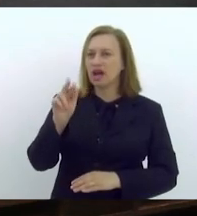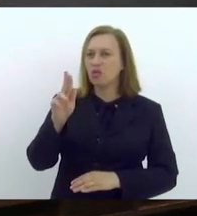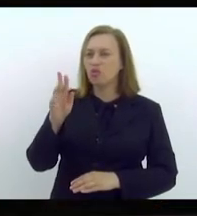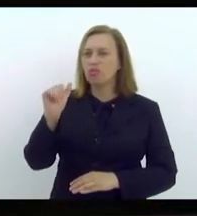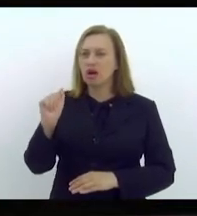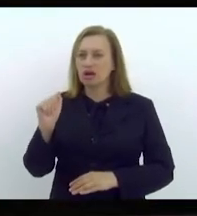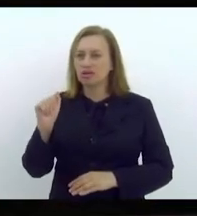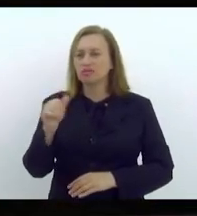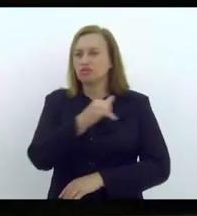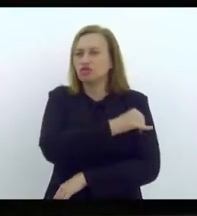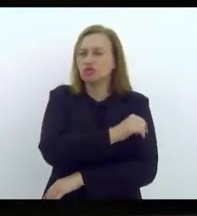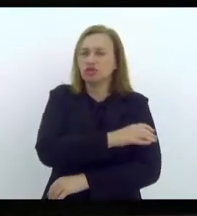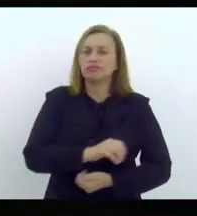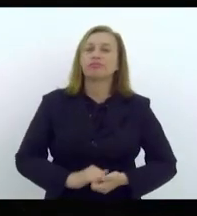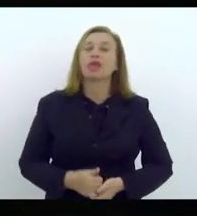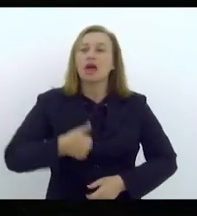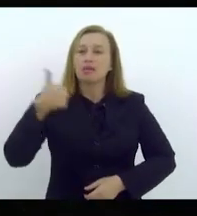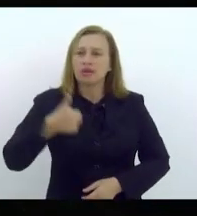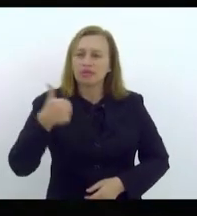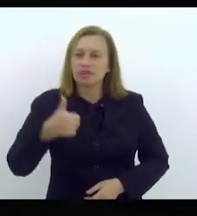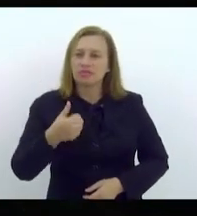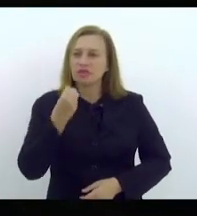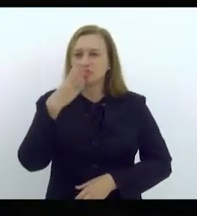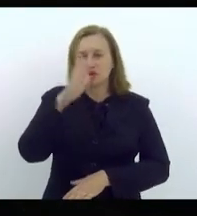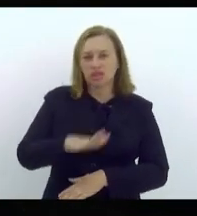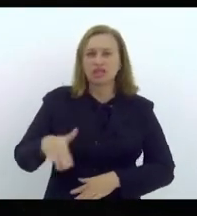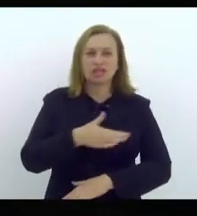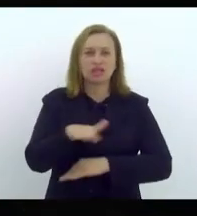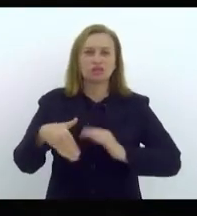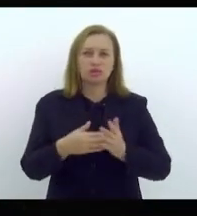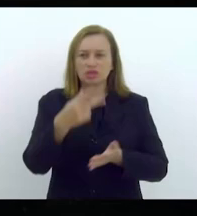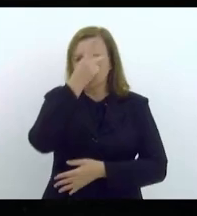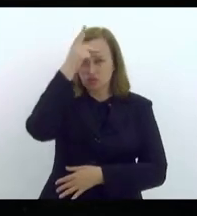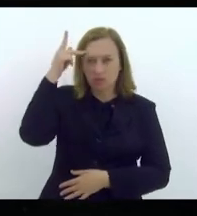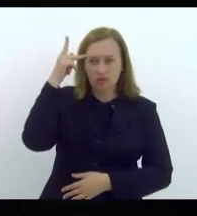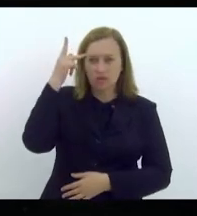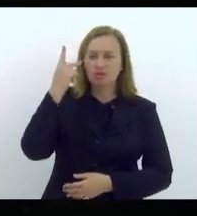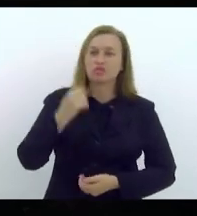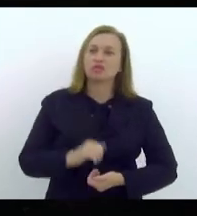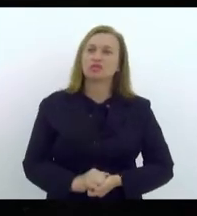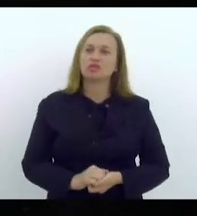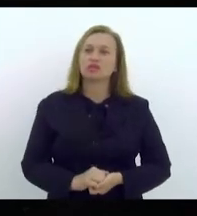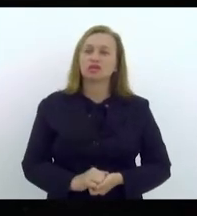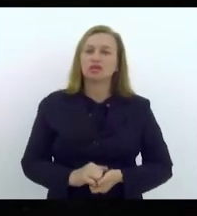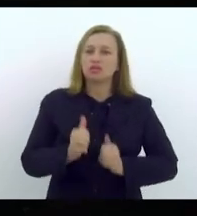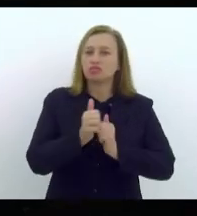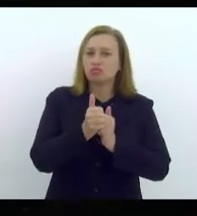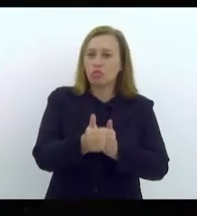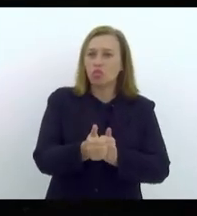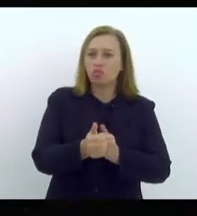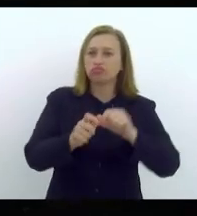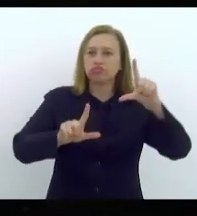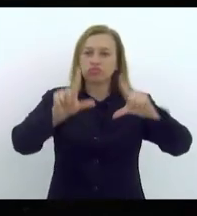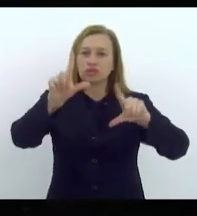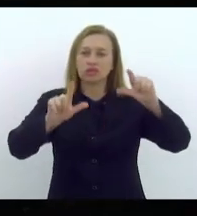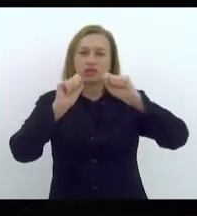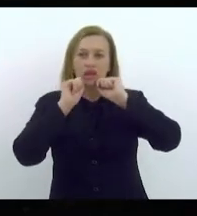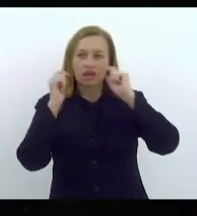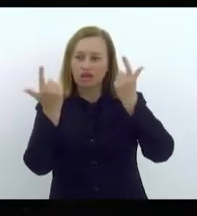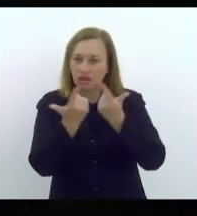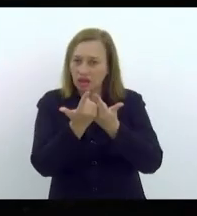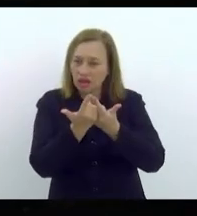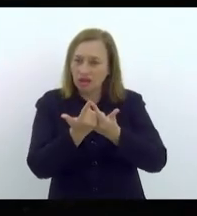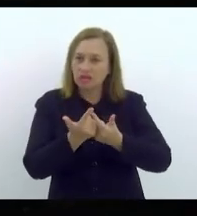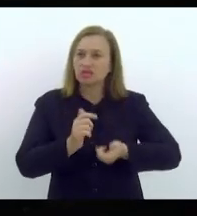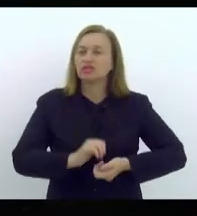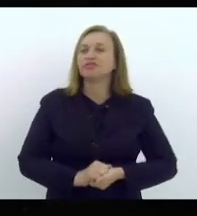Primeiramente, boa tarde a todas as pessoas que estão nos acompanhando através da